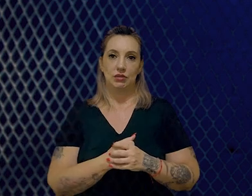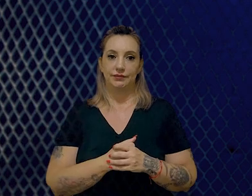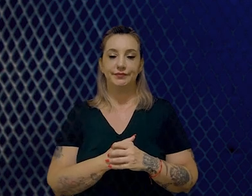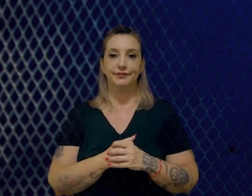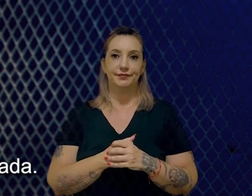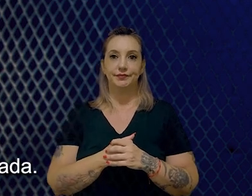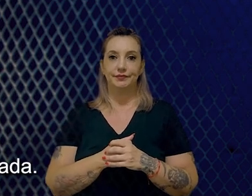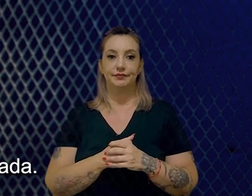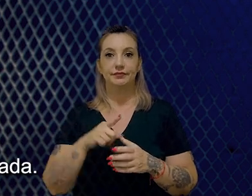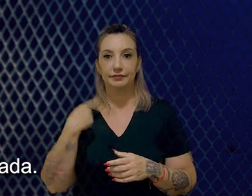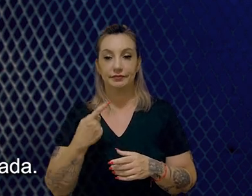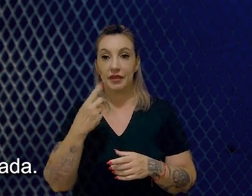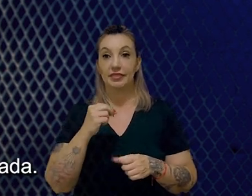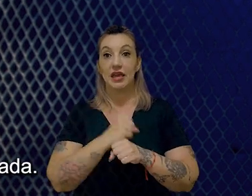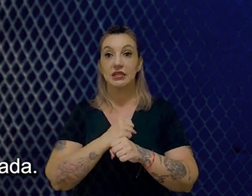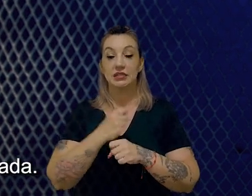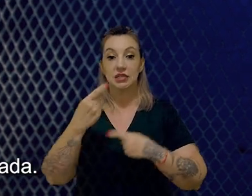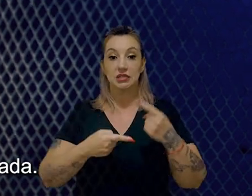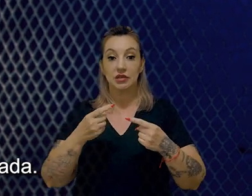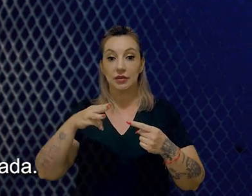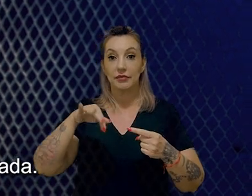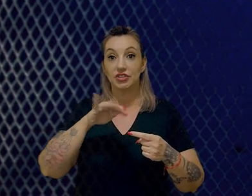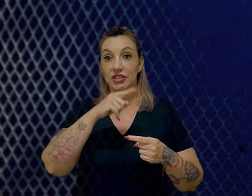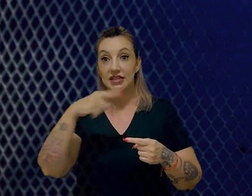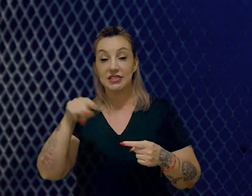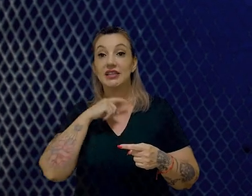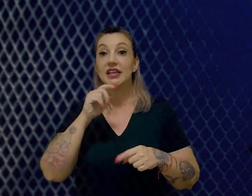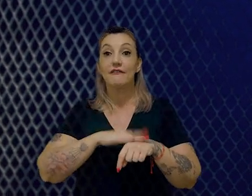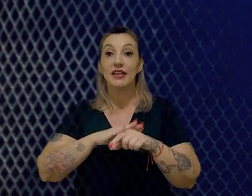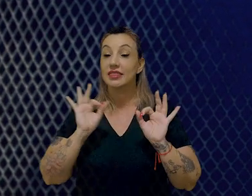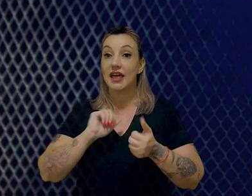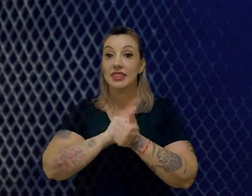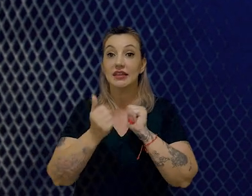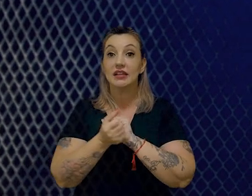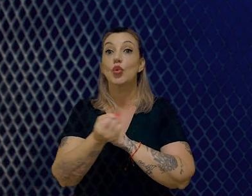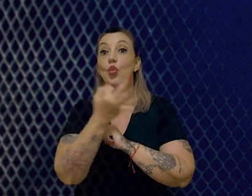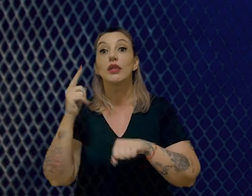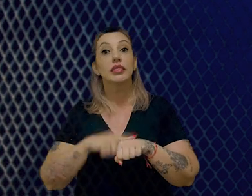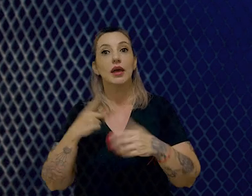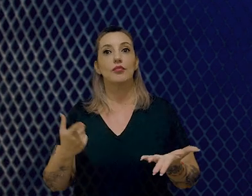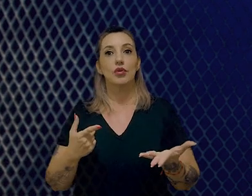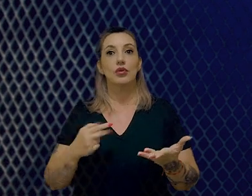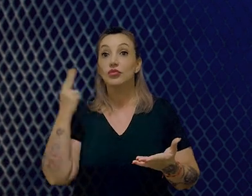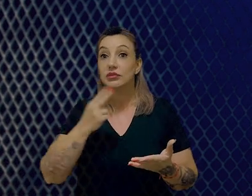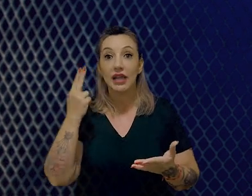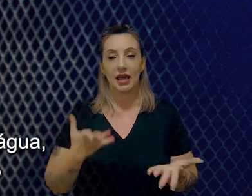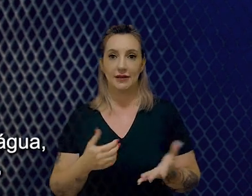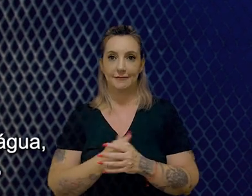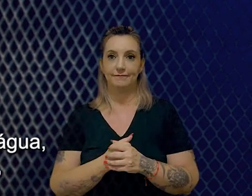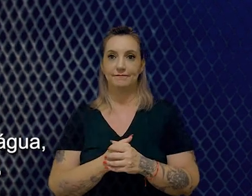É desesperadora. A gente está há dez anos discutindo mitigação e ninguém fez nada. Nós vamos discutir adaptação por quanto tempo? Não dá tempo.